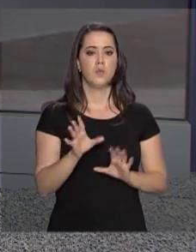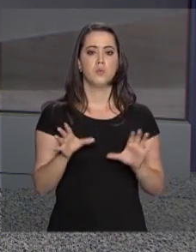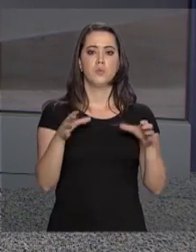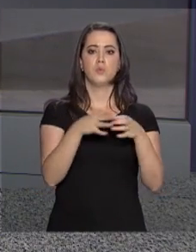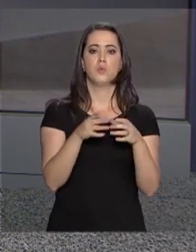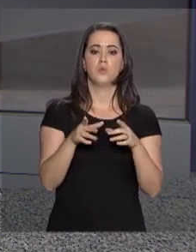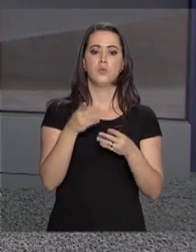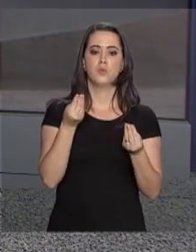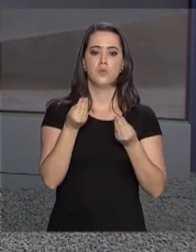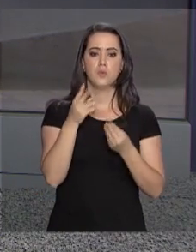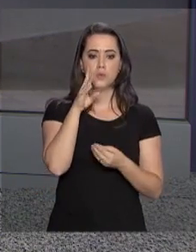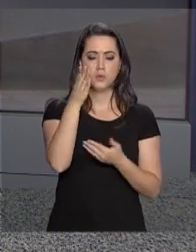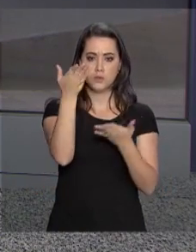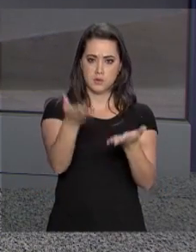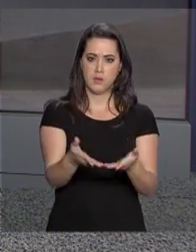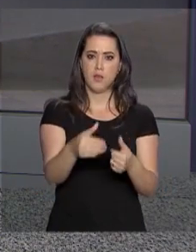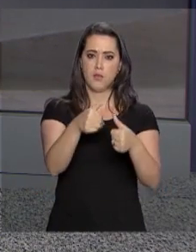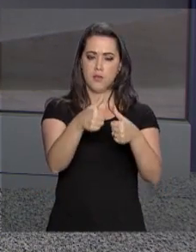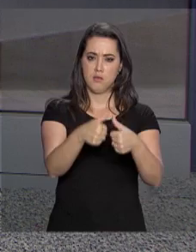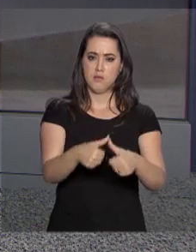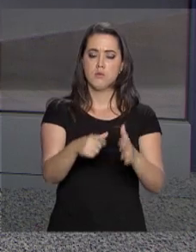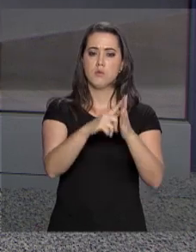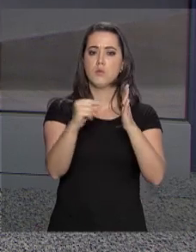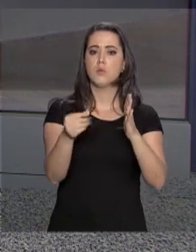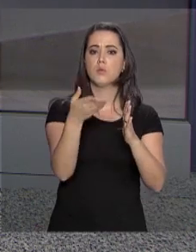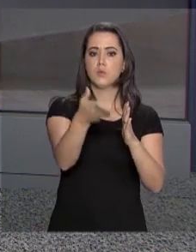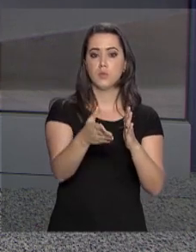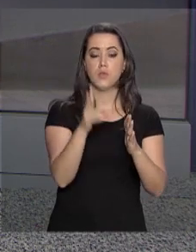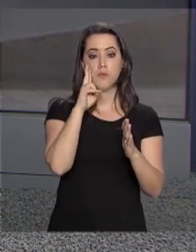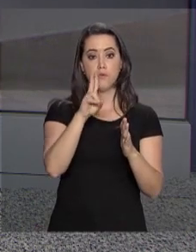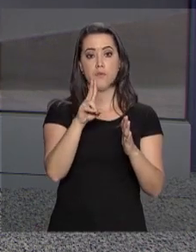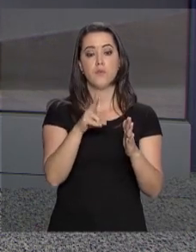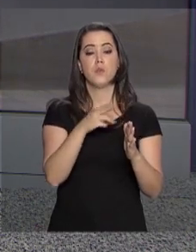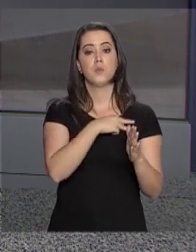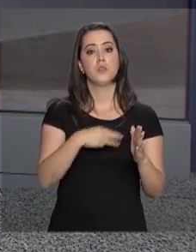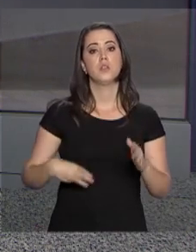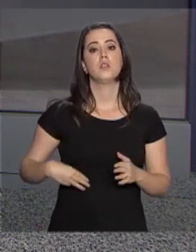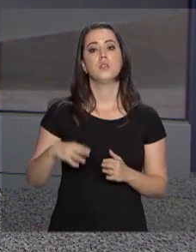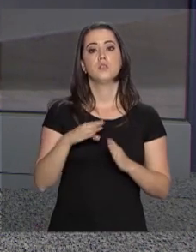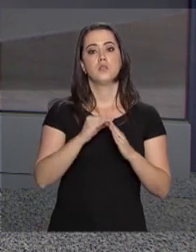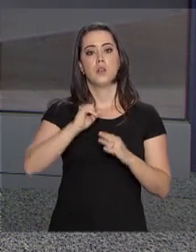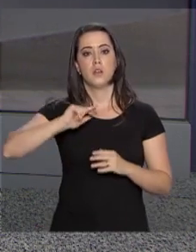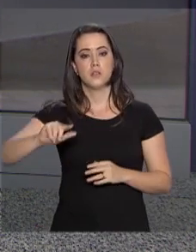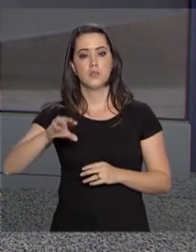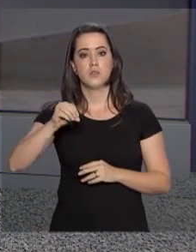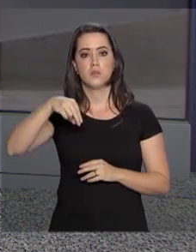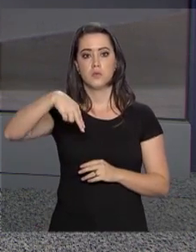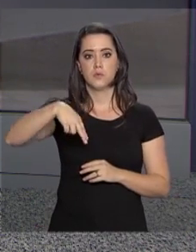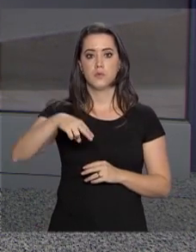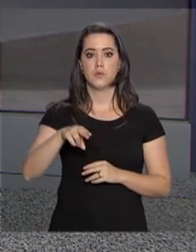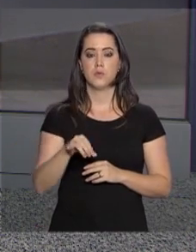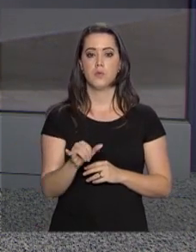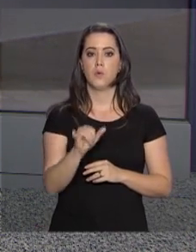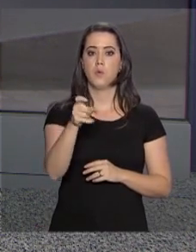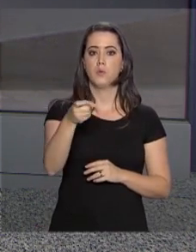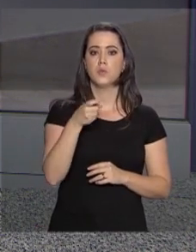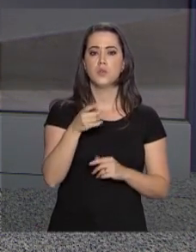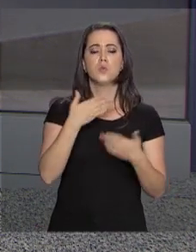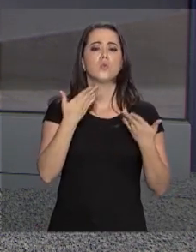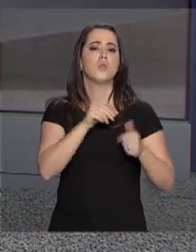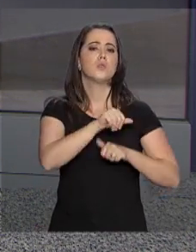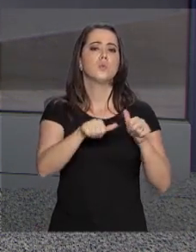organização. Você que está aí no Palácio do Planalto, Dani, acompanhou o ministro Onyx Lorenzoni, conversou com a imprensa sobre algumas mudanças na Casa Civil, algumas